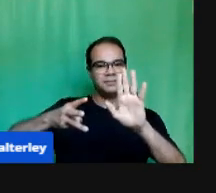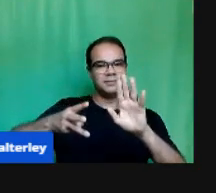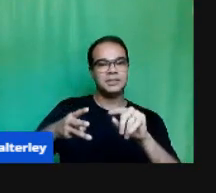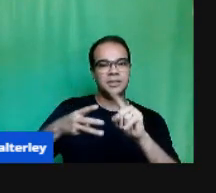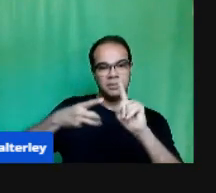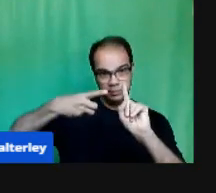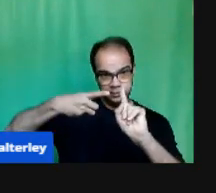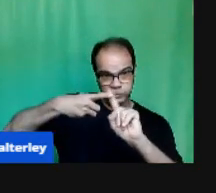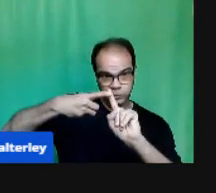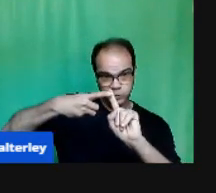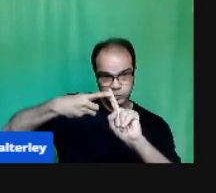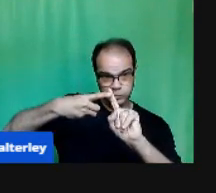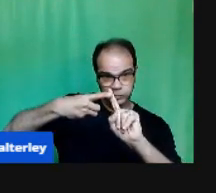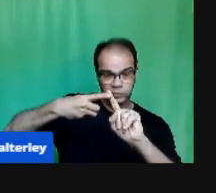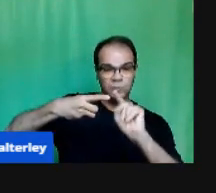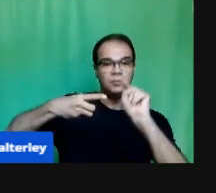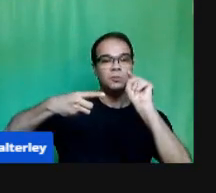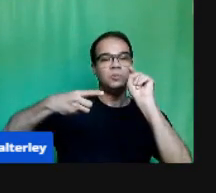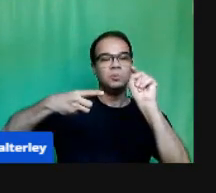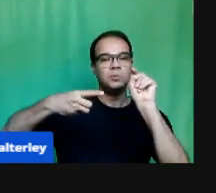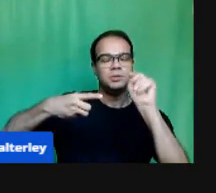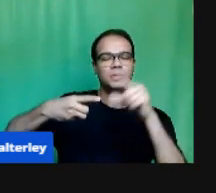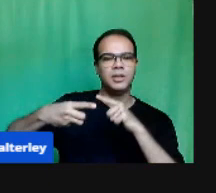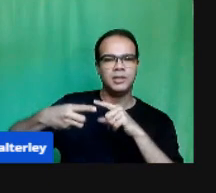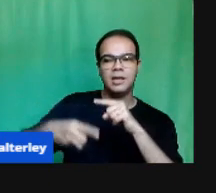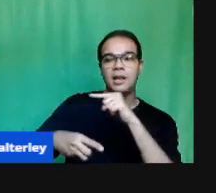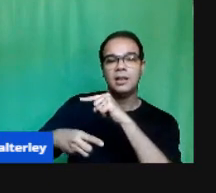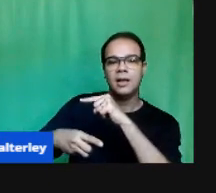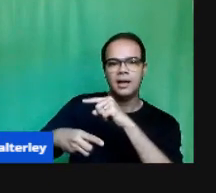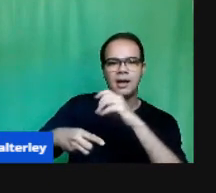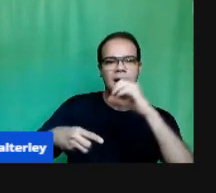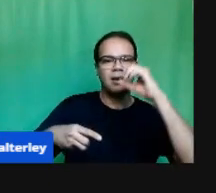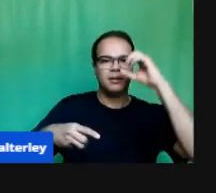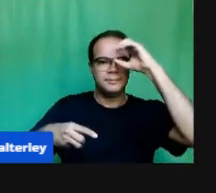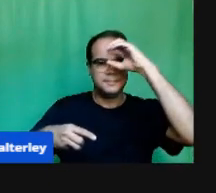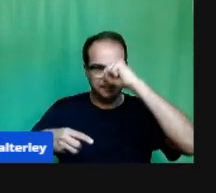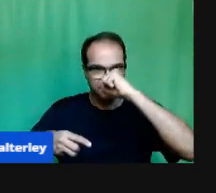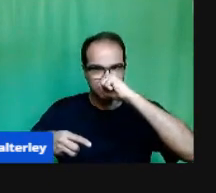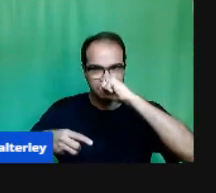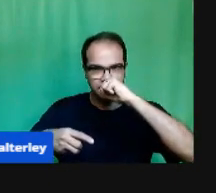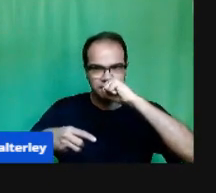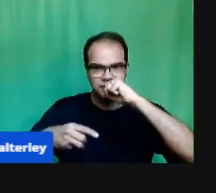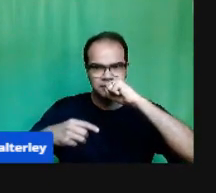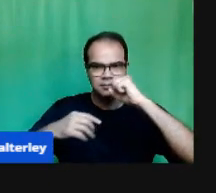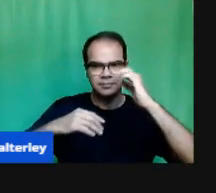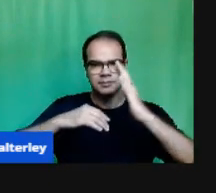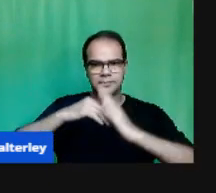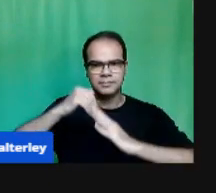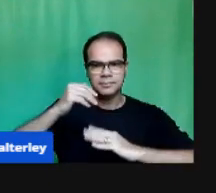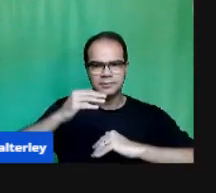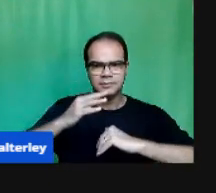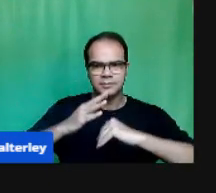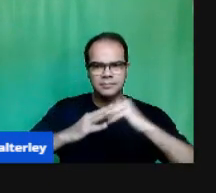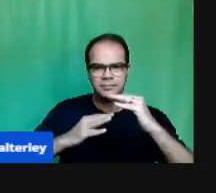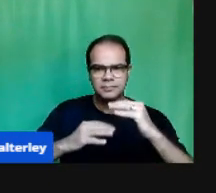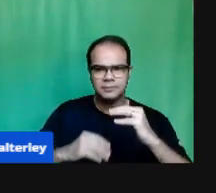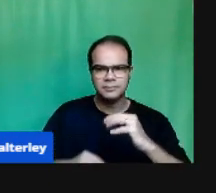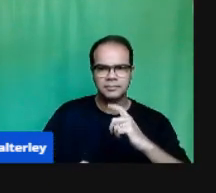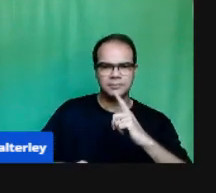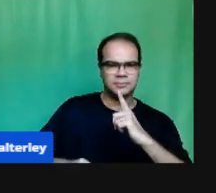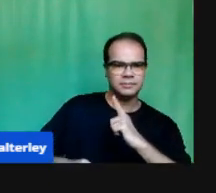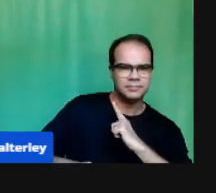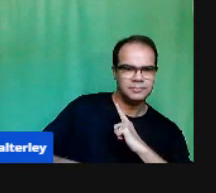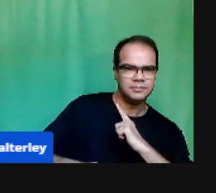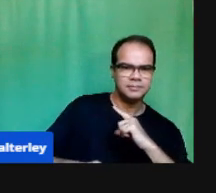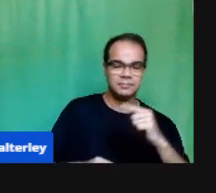Ou ausência De determinados Conhecimentos Ou habilidades E pré-requisitos Para novas Experiências